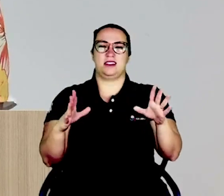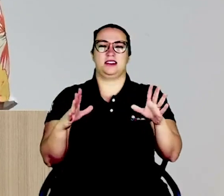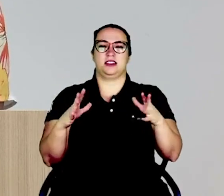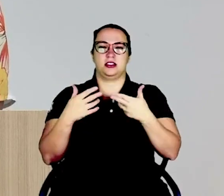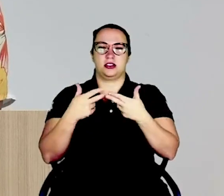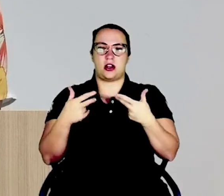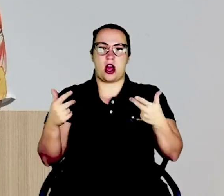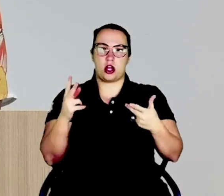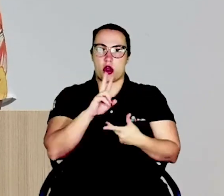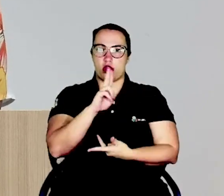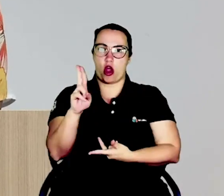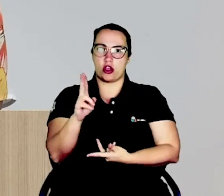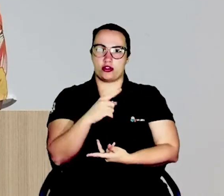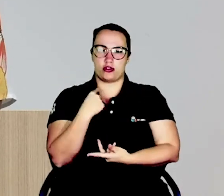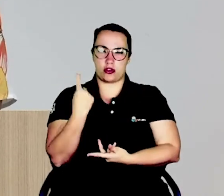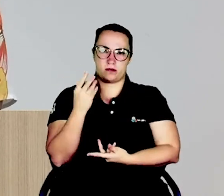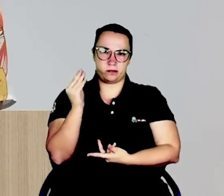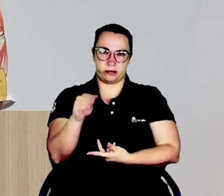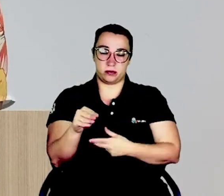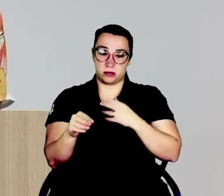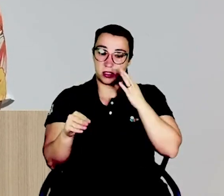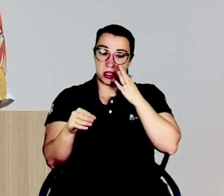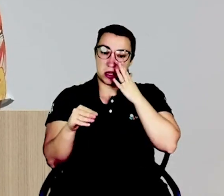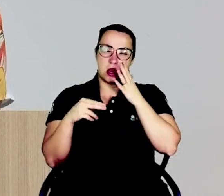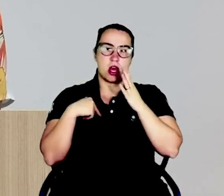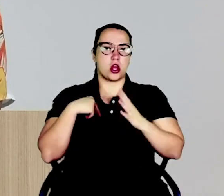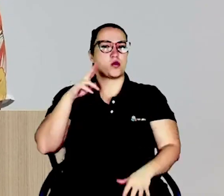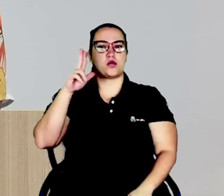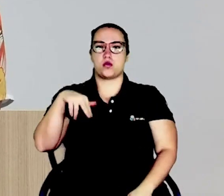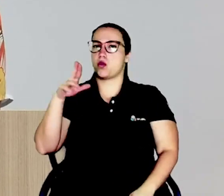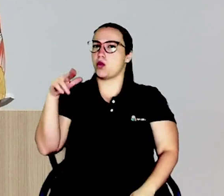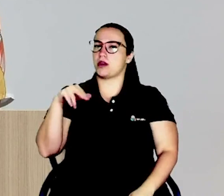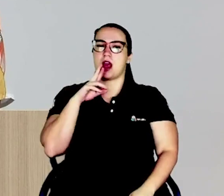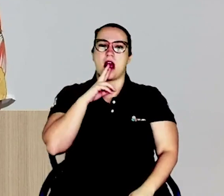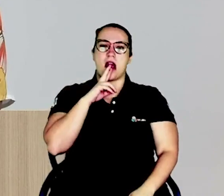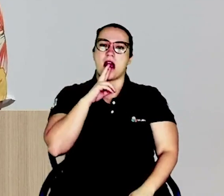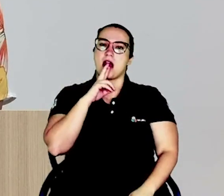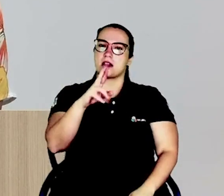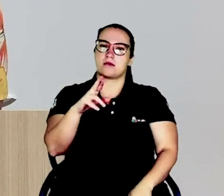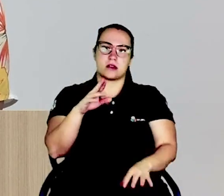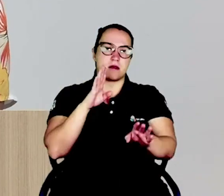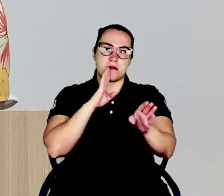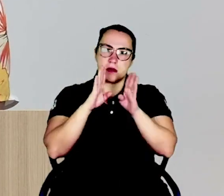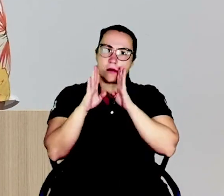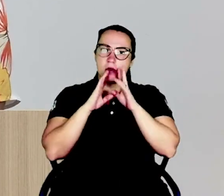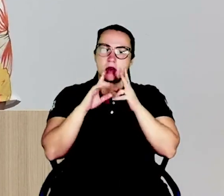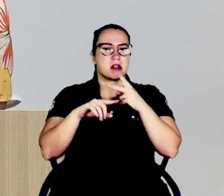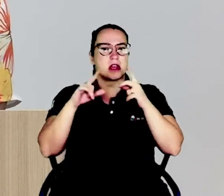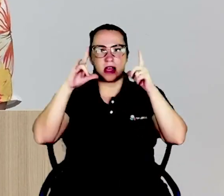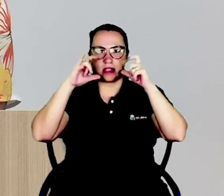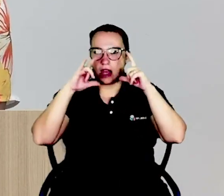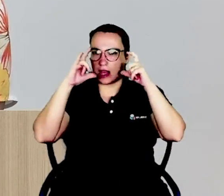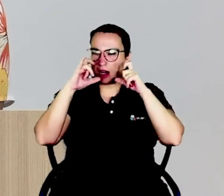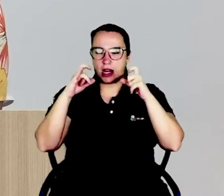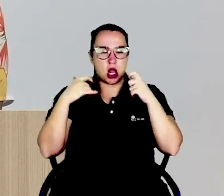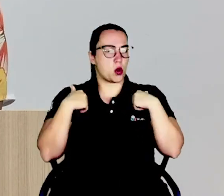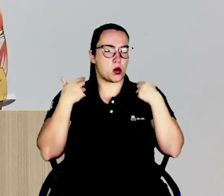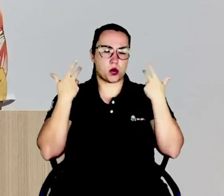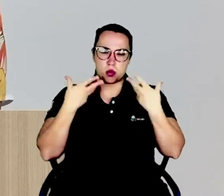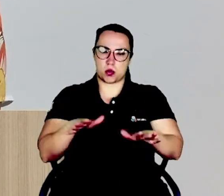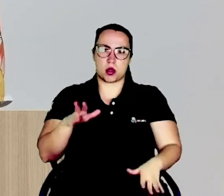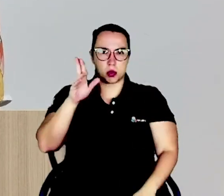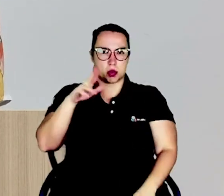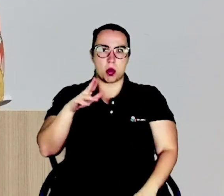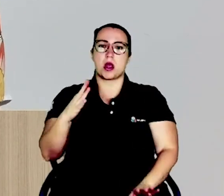nosso nome lá. Eu, particularmente, nunca respondo a Facebook nem Instagram. Eu prefiro que o munícipe venha até